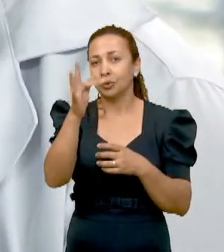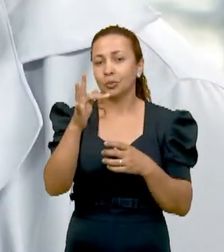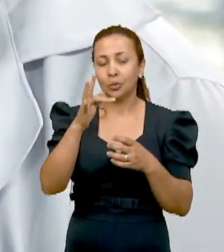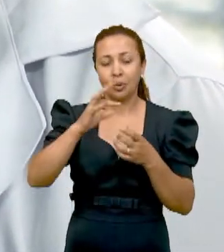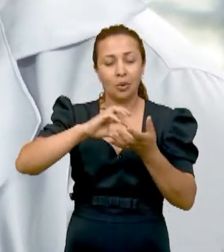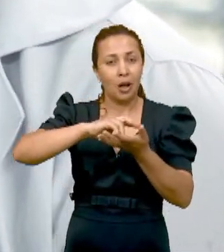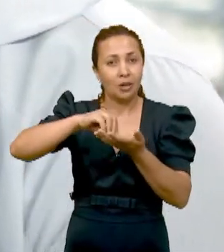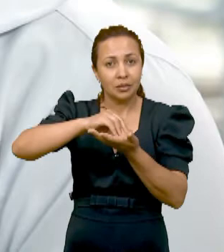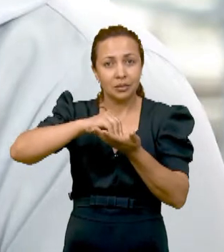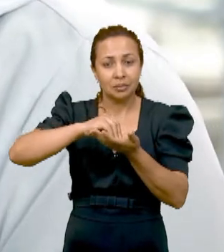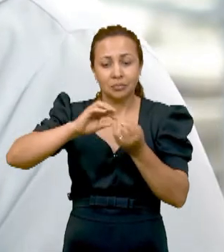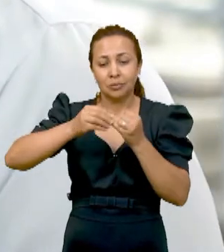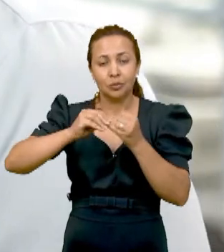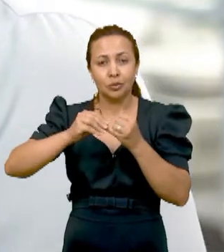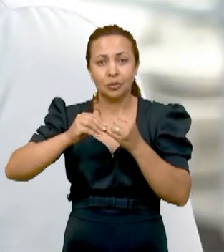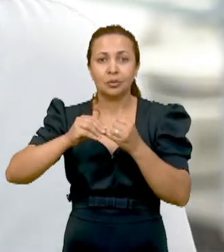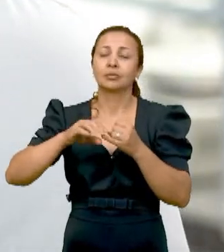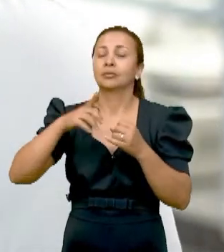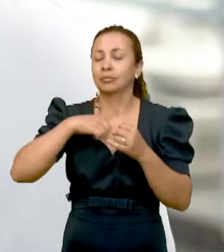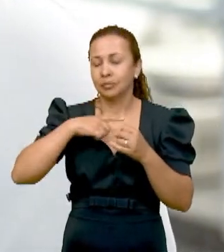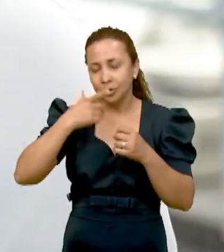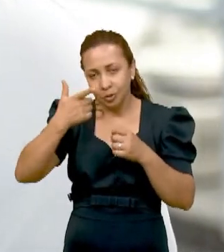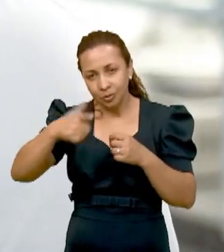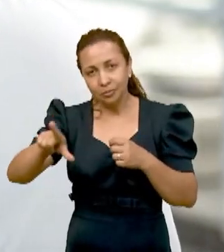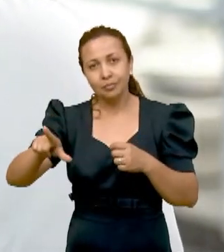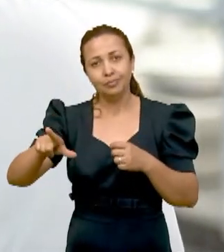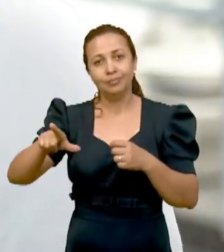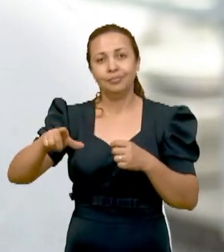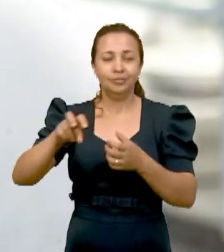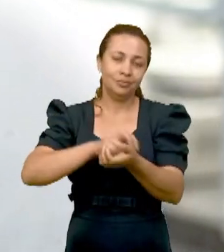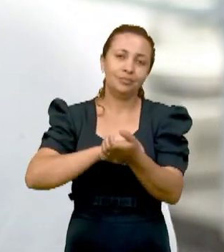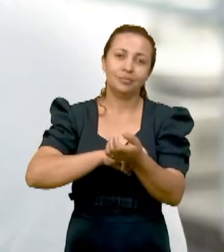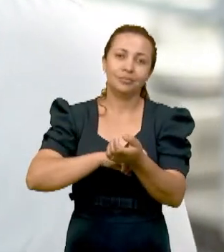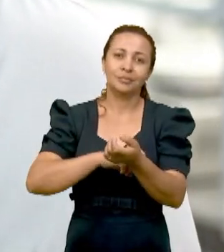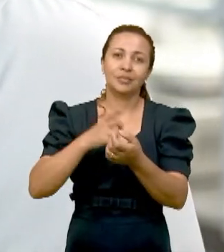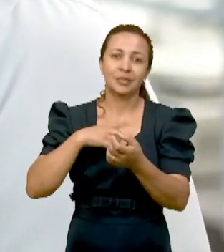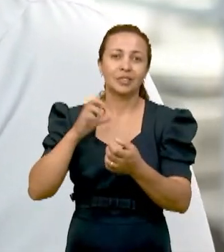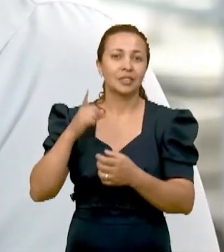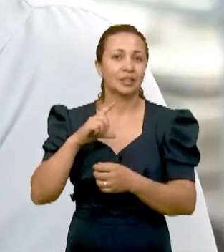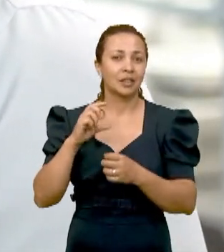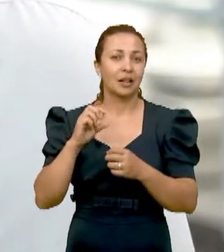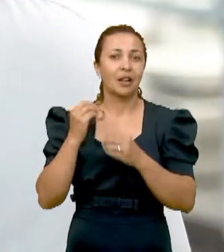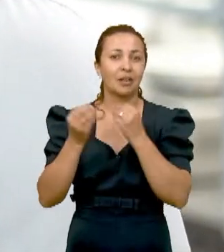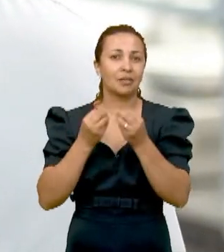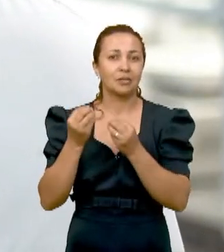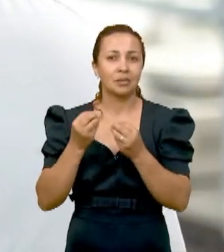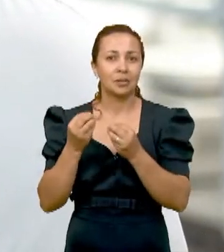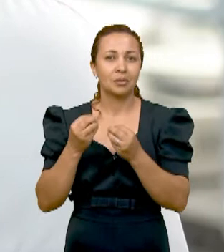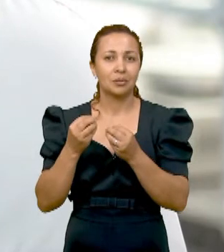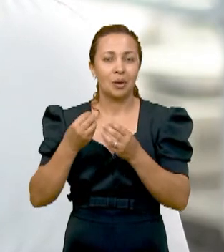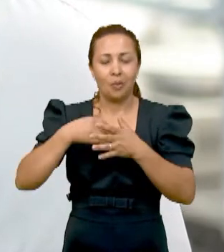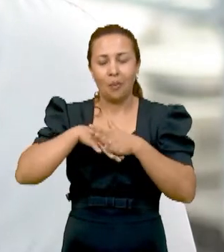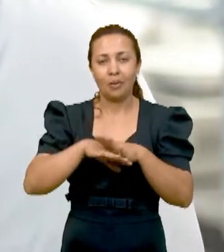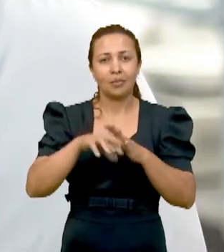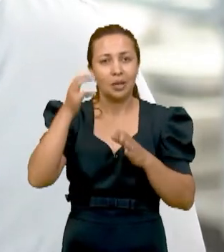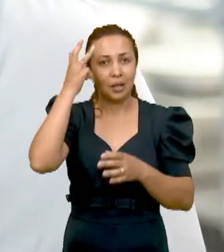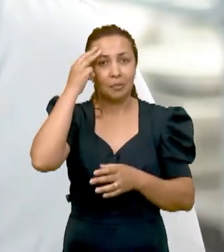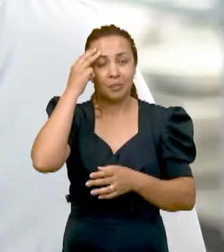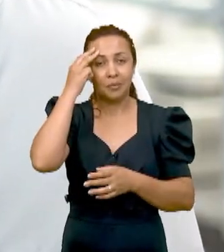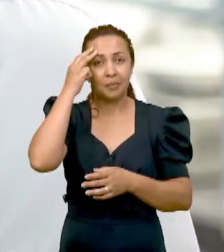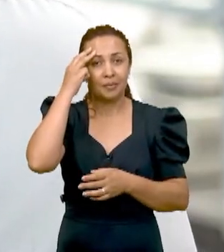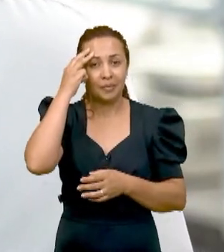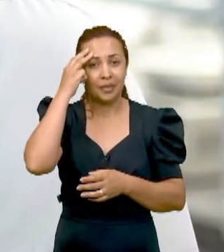no futuro, caso ela passe novamente por esse estímulo, esse estresse, ela já vai ter esse mecanismo intrínseco, essa